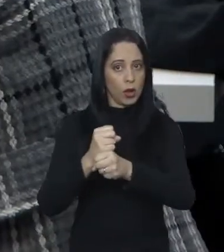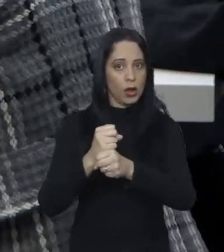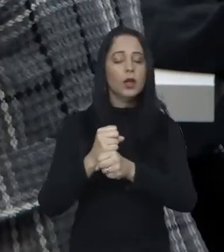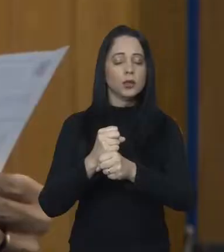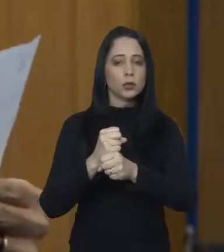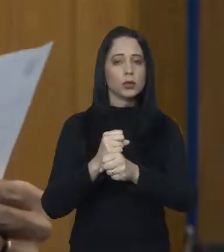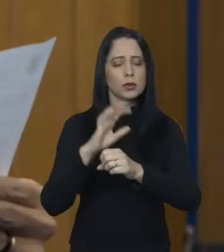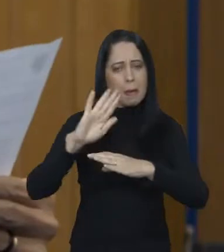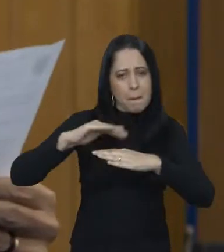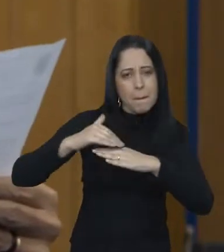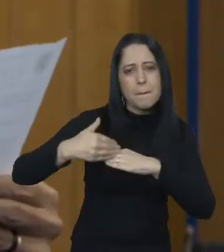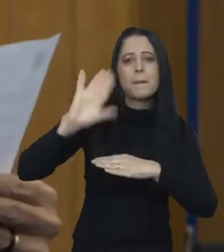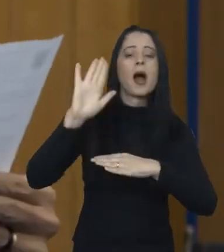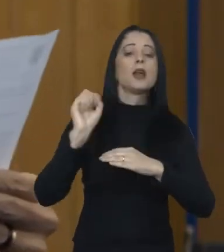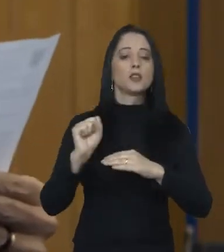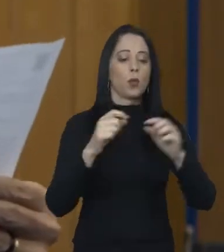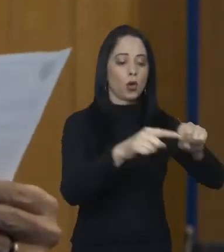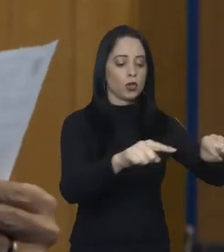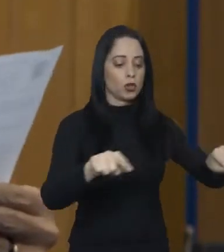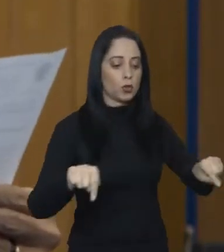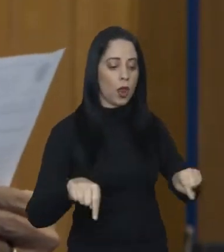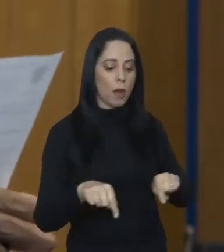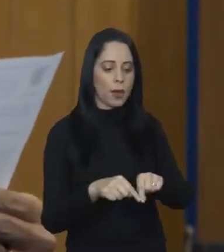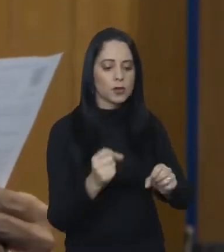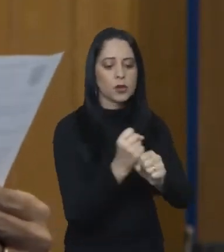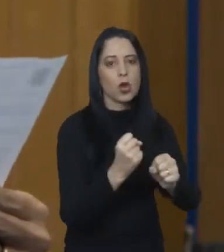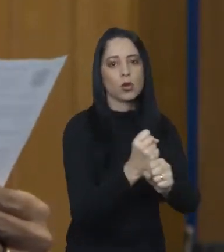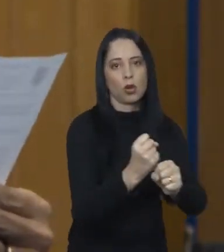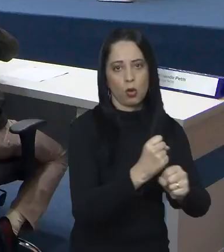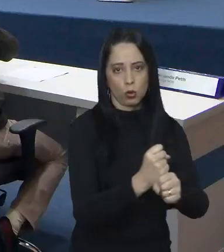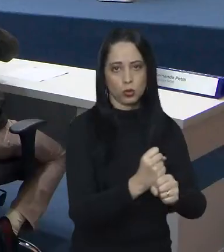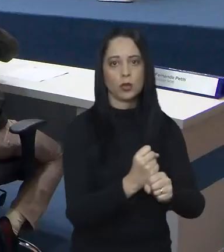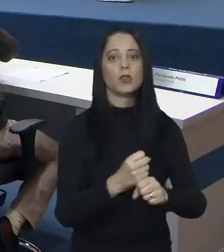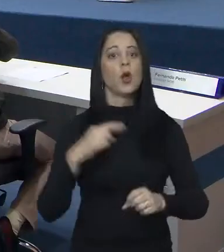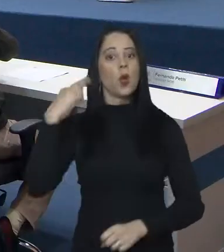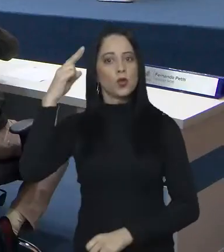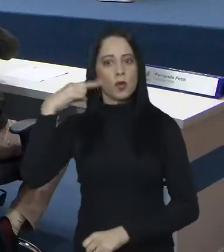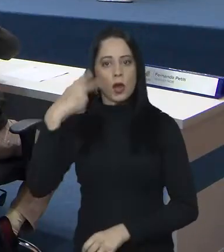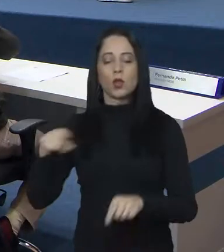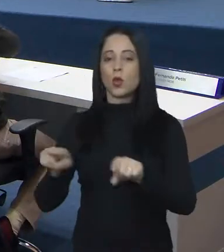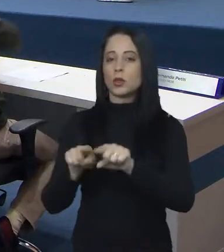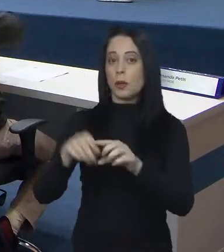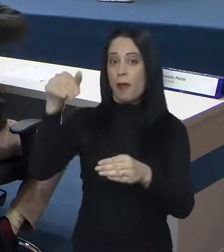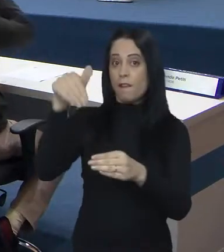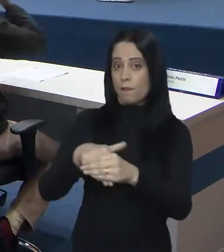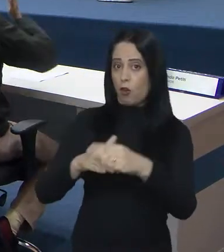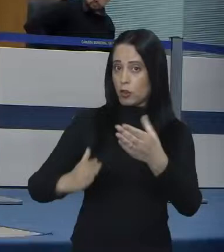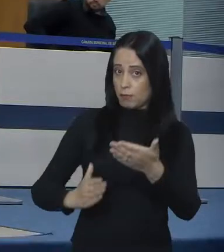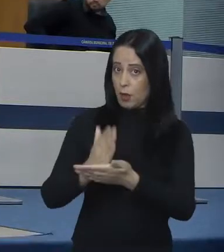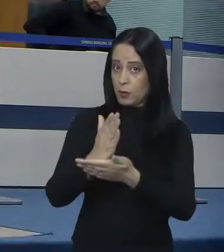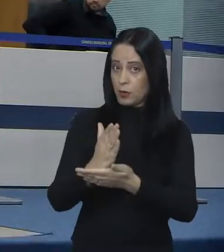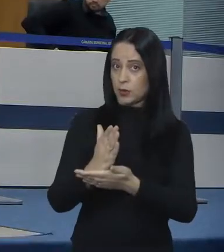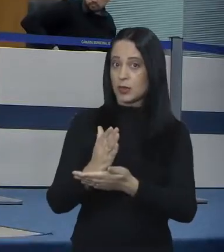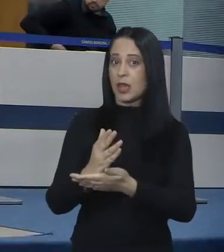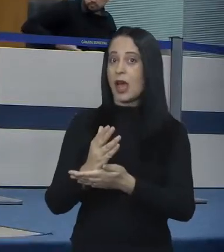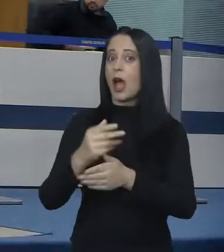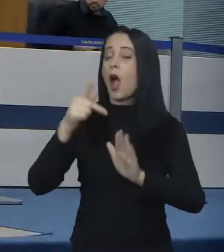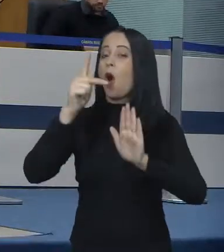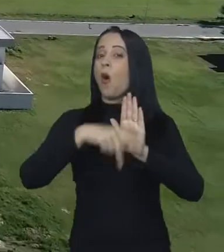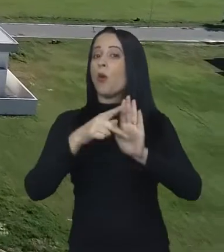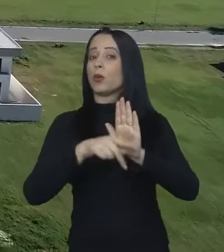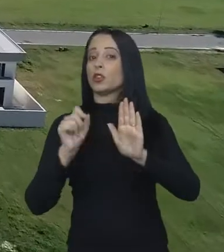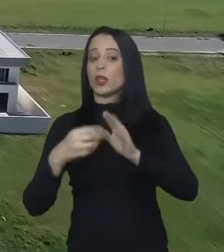quatro anos para a execução do cronograma de loteamentos aprovados. Os vereadores ainda votaram favoráveis ao projeto do